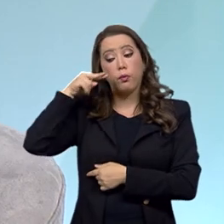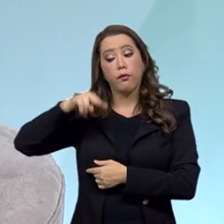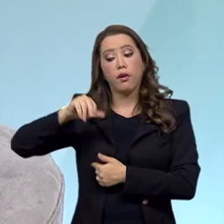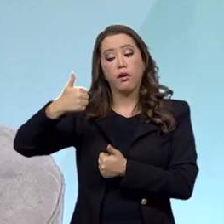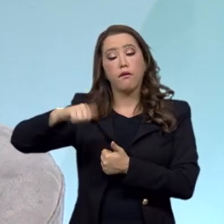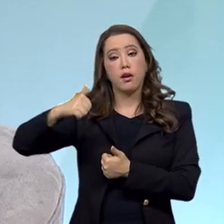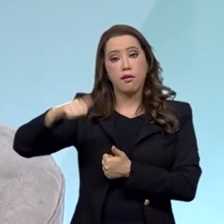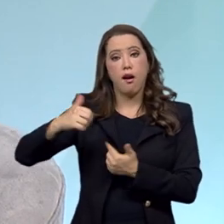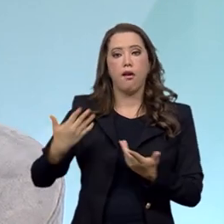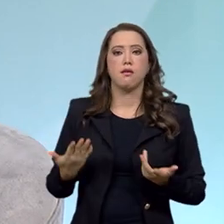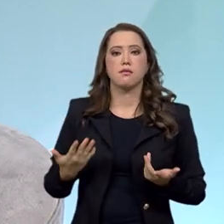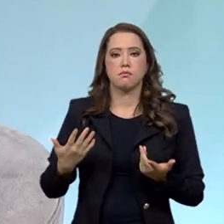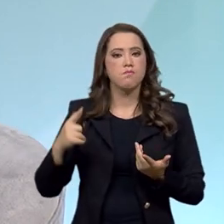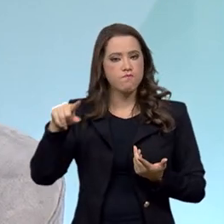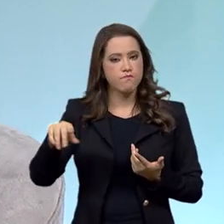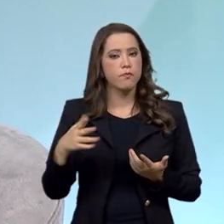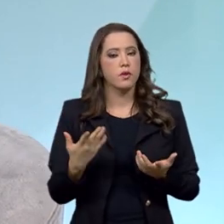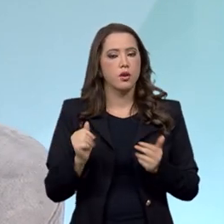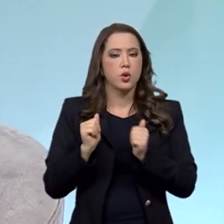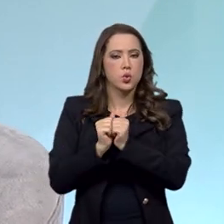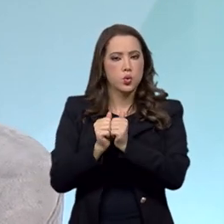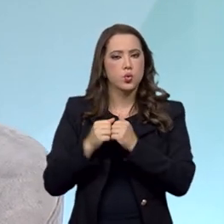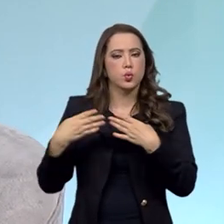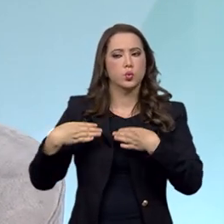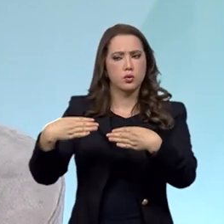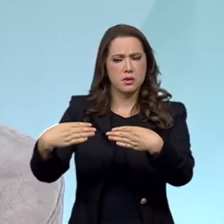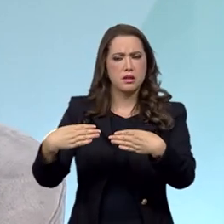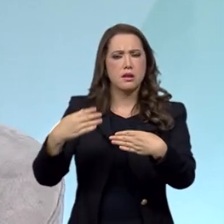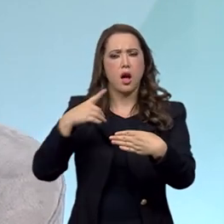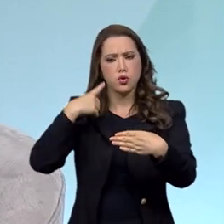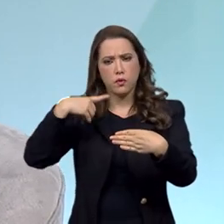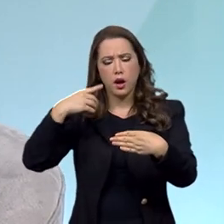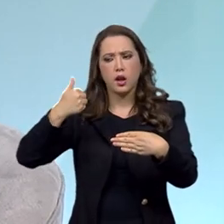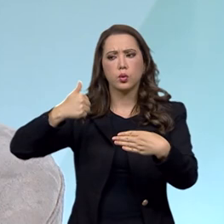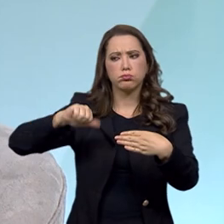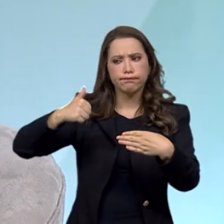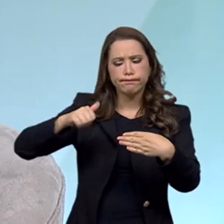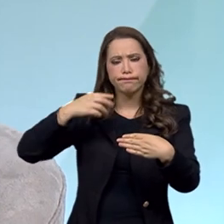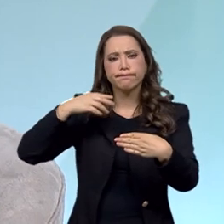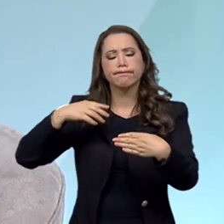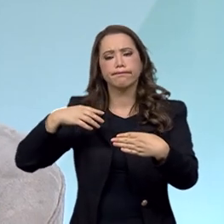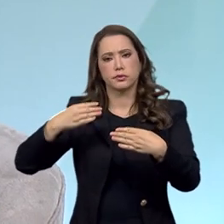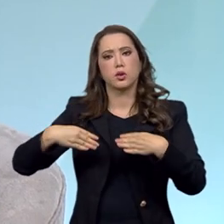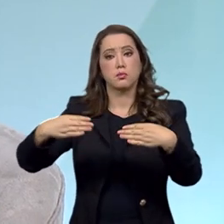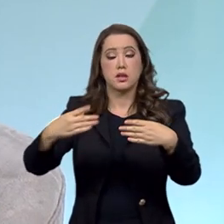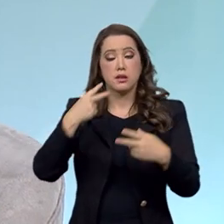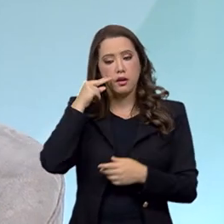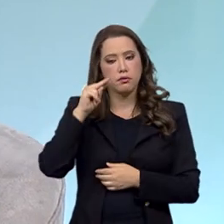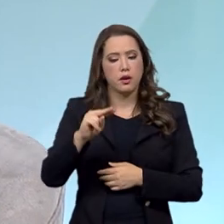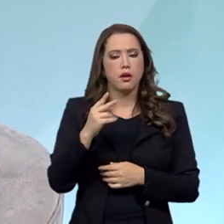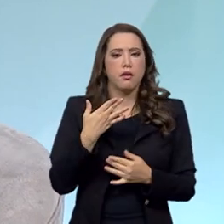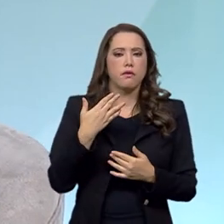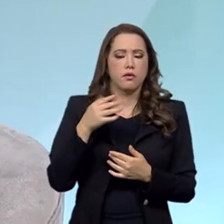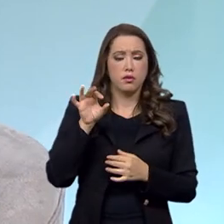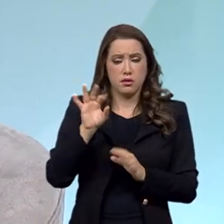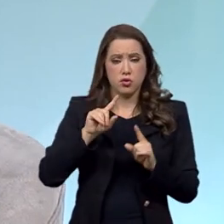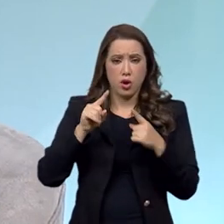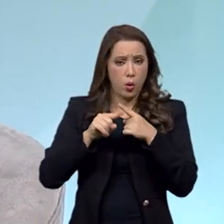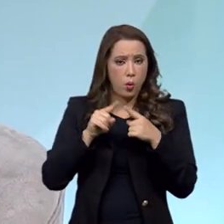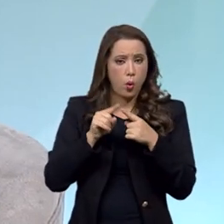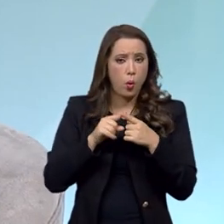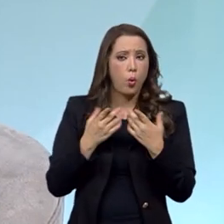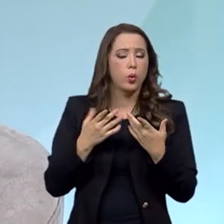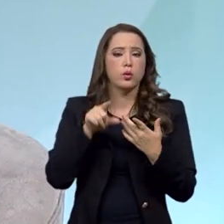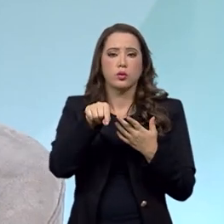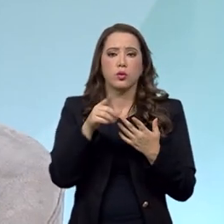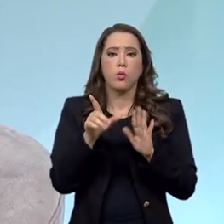Ministério e dos ministérios envolvidos. Por quê? Porque existem advogados públicos que examinam para ver se aquele decreto tem